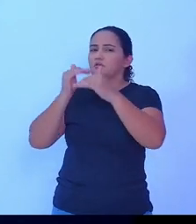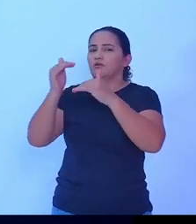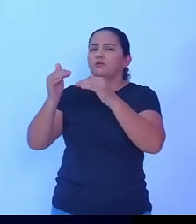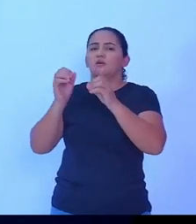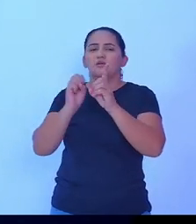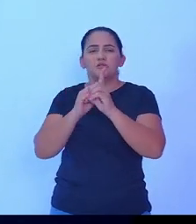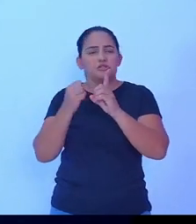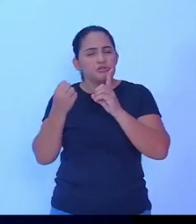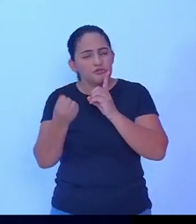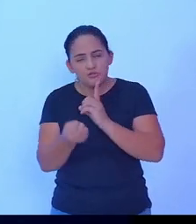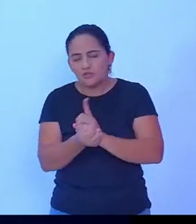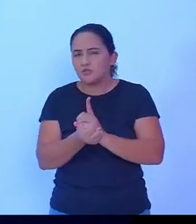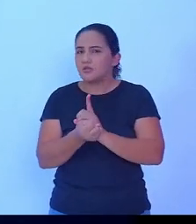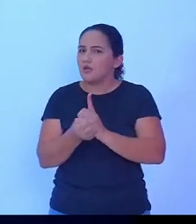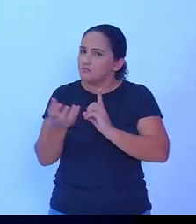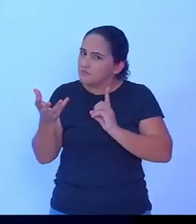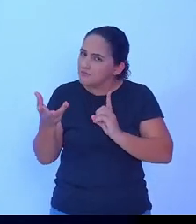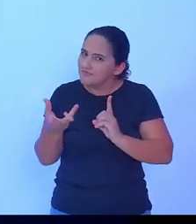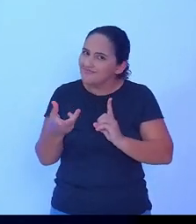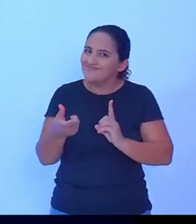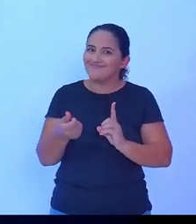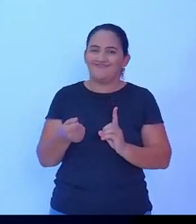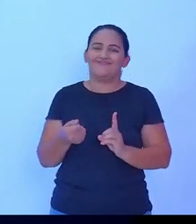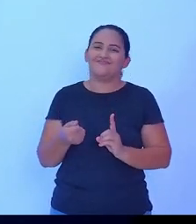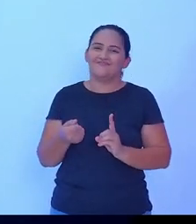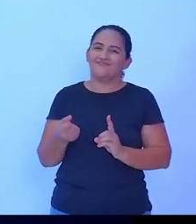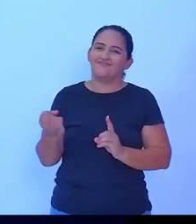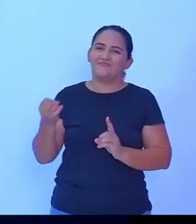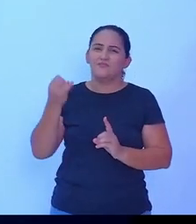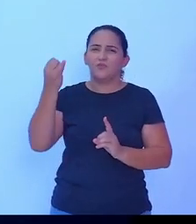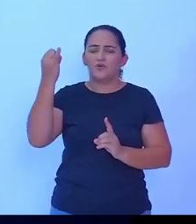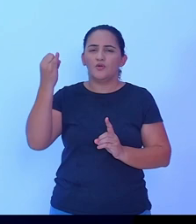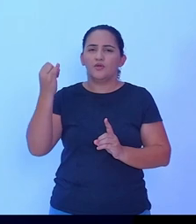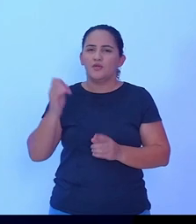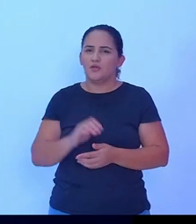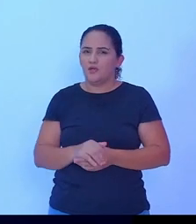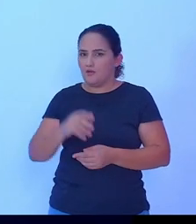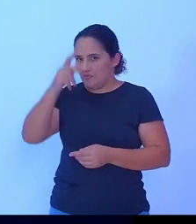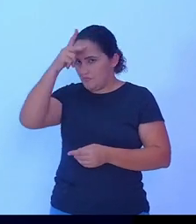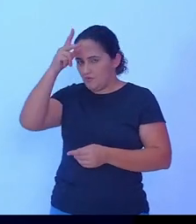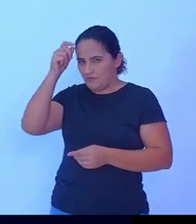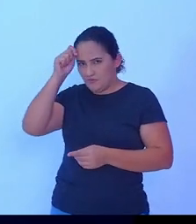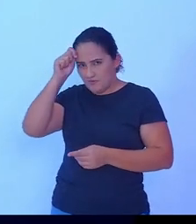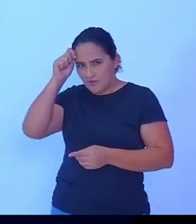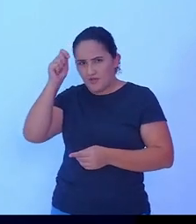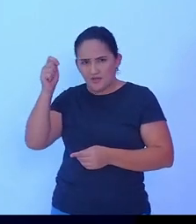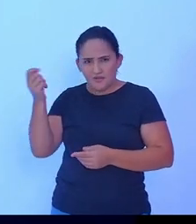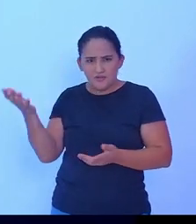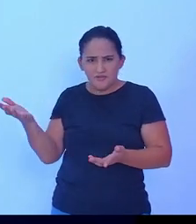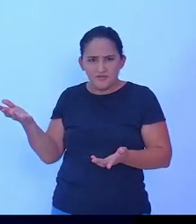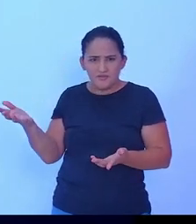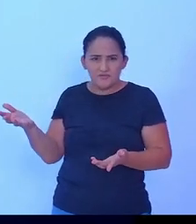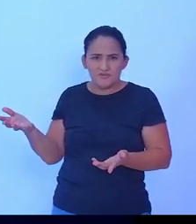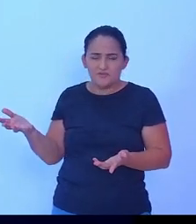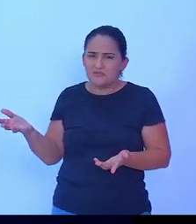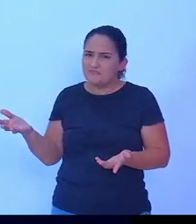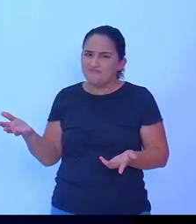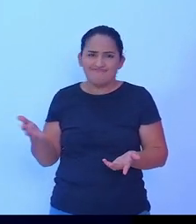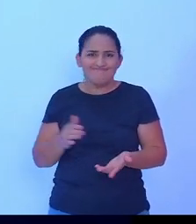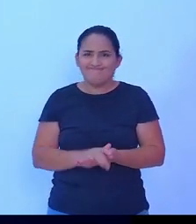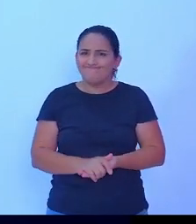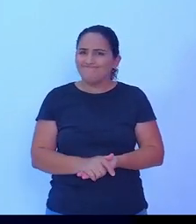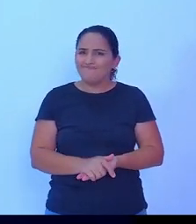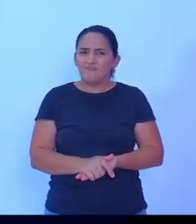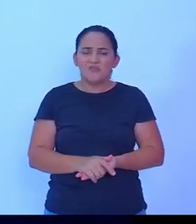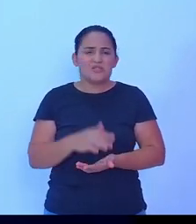nossa cidade e dizer que os gestores estão fazendo política voltada à